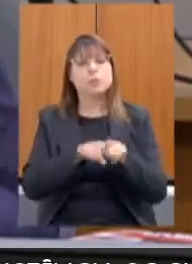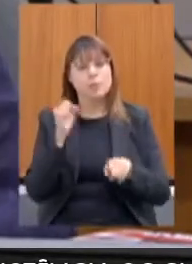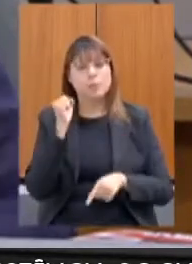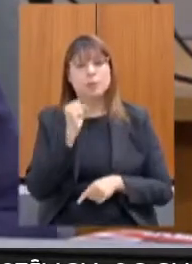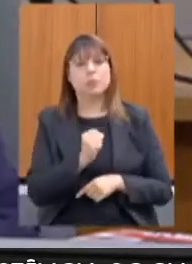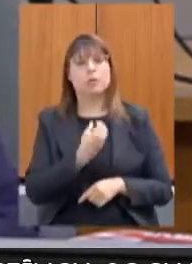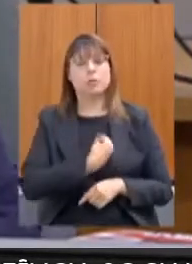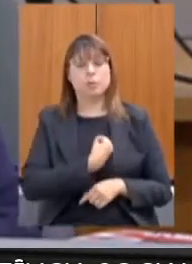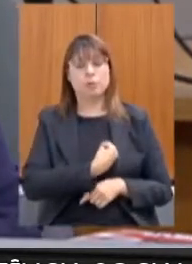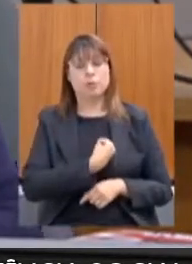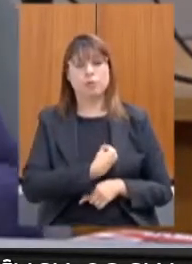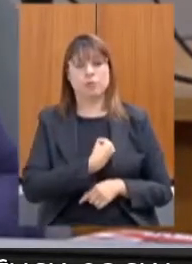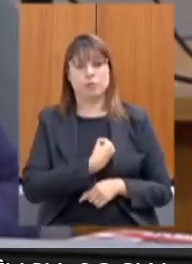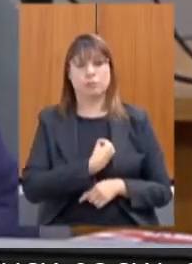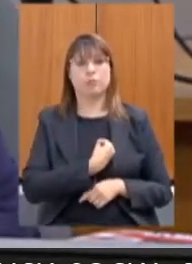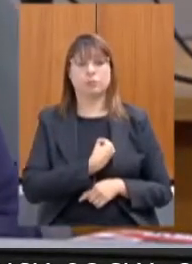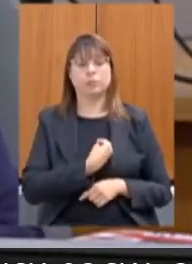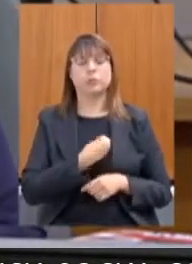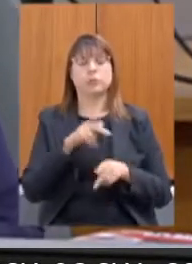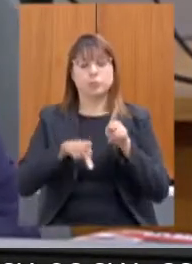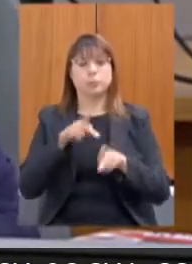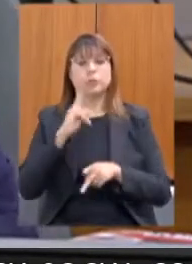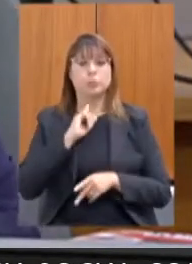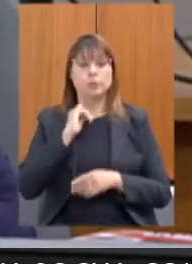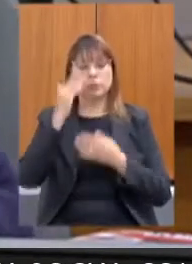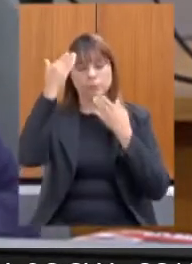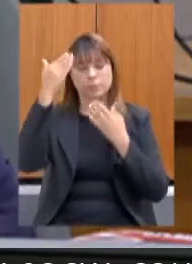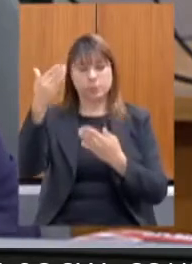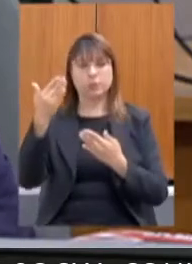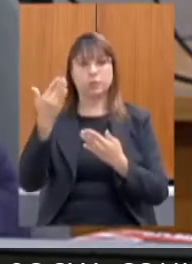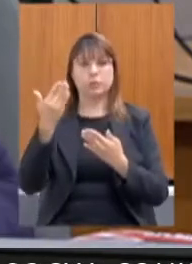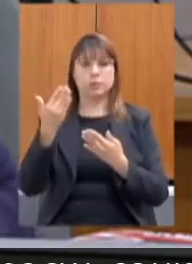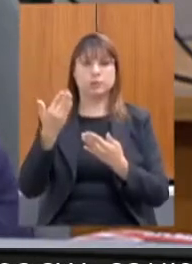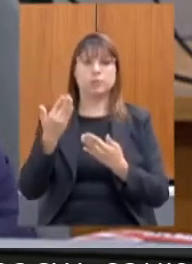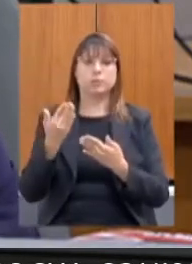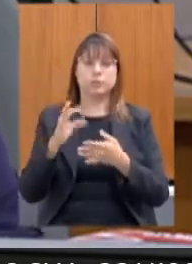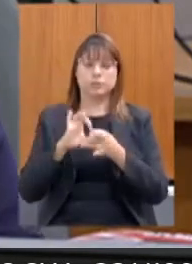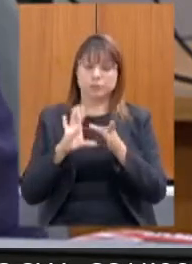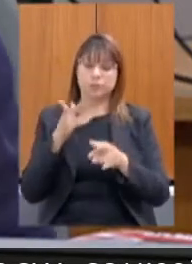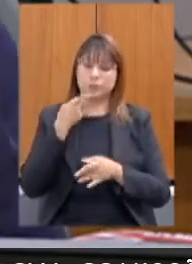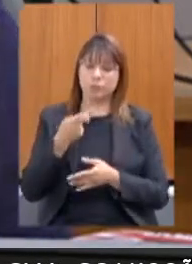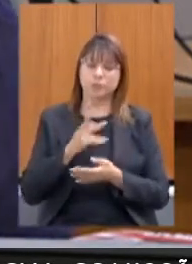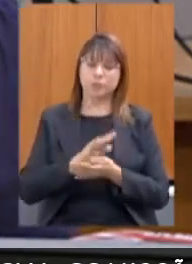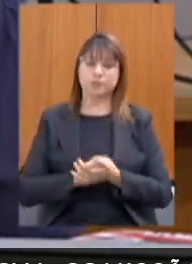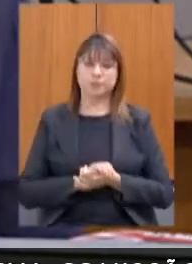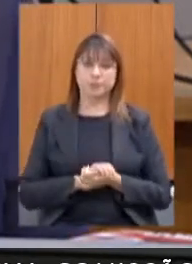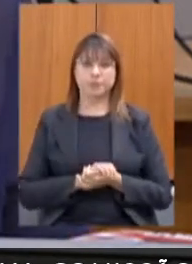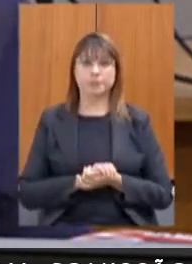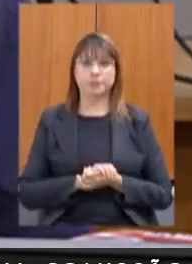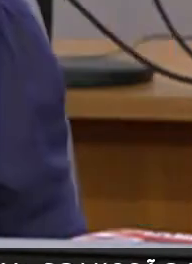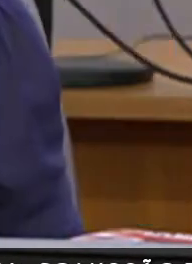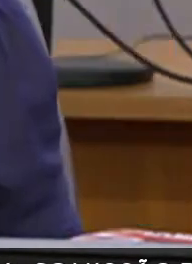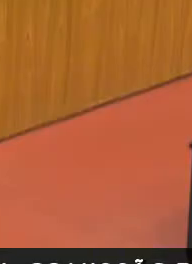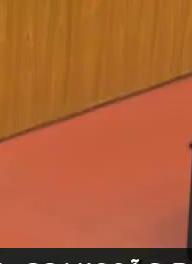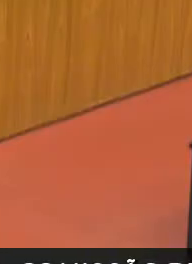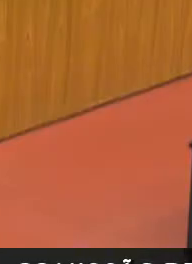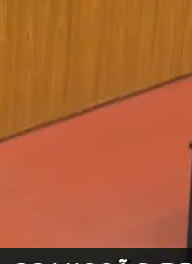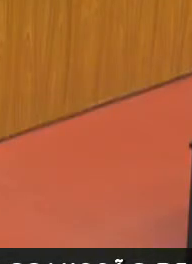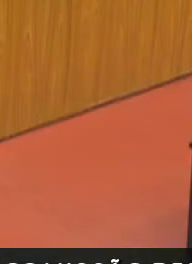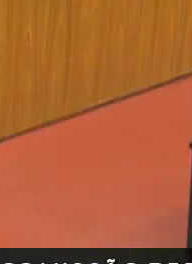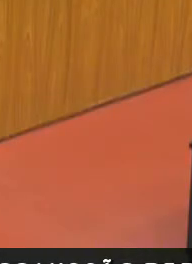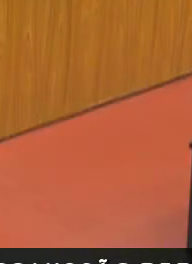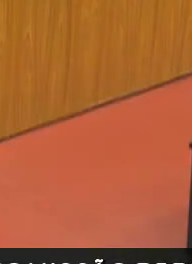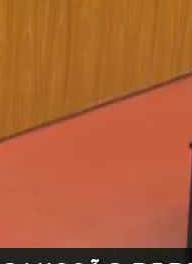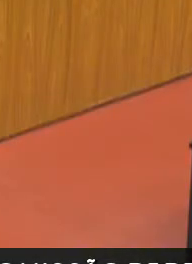o modo de vida de grande parte do povo mineiro. Obrigada pela possibilidade do debate. Obrigada, deputada. Com a